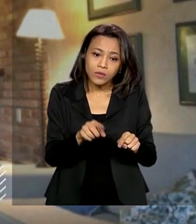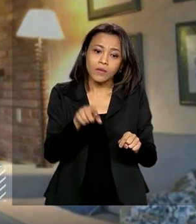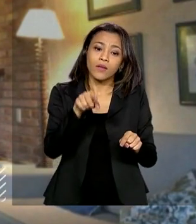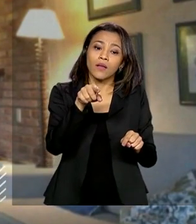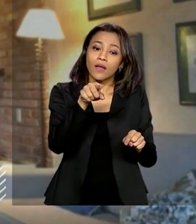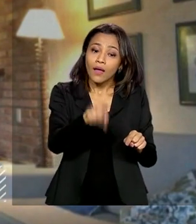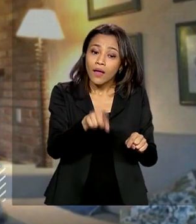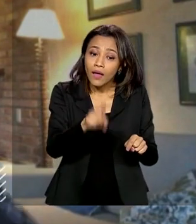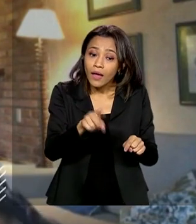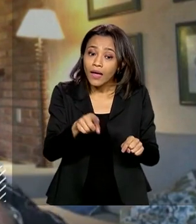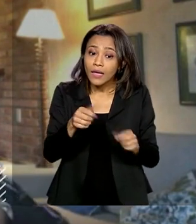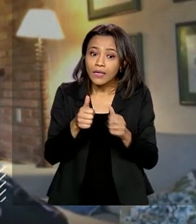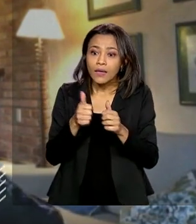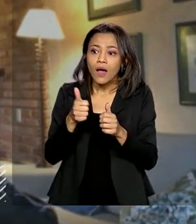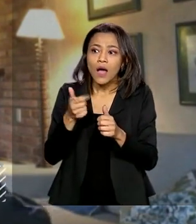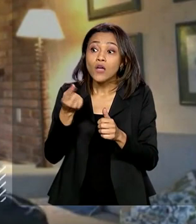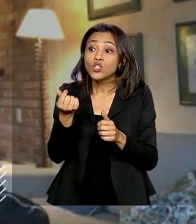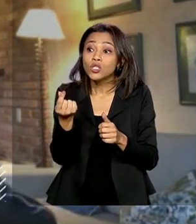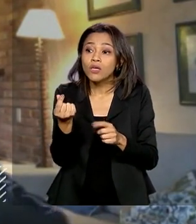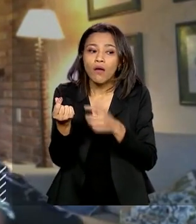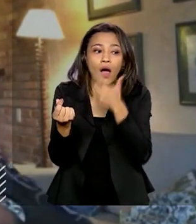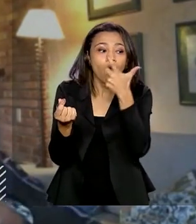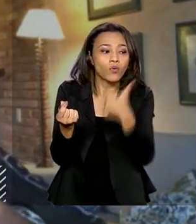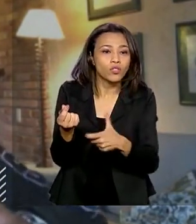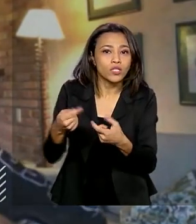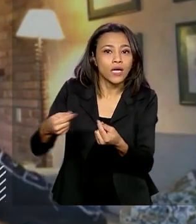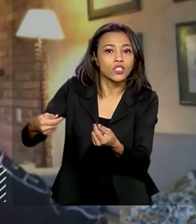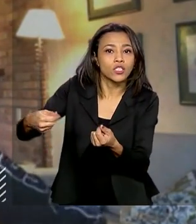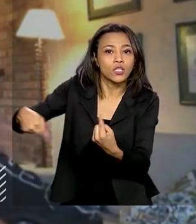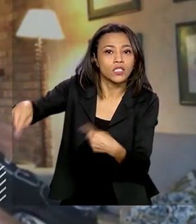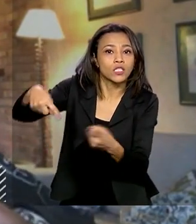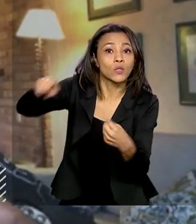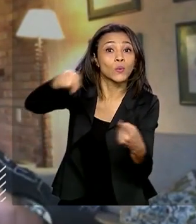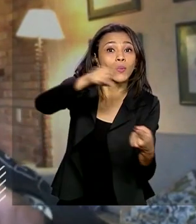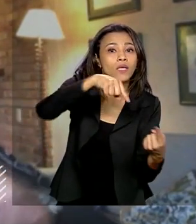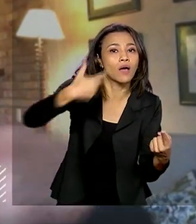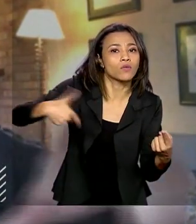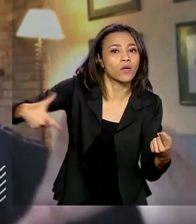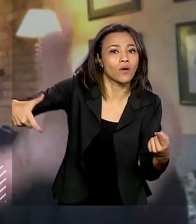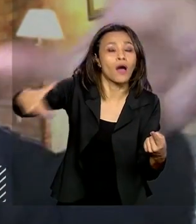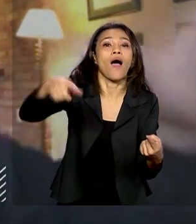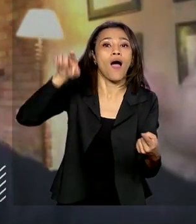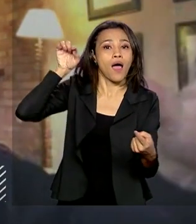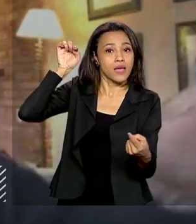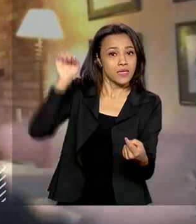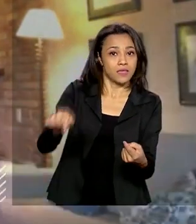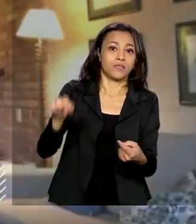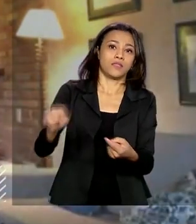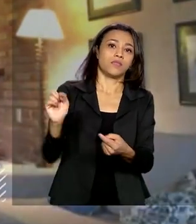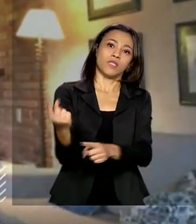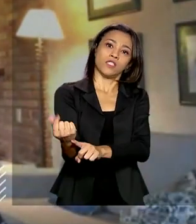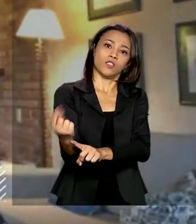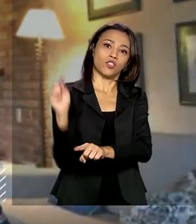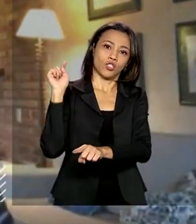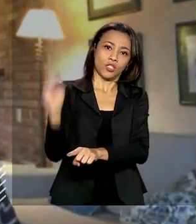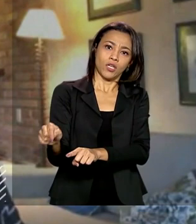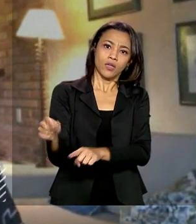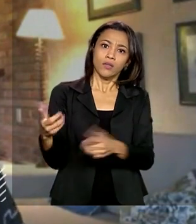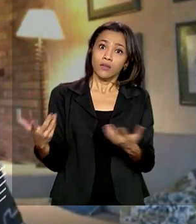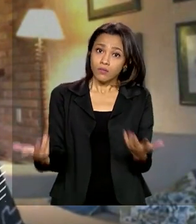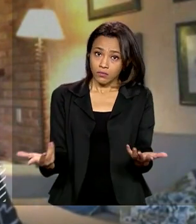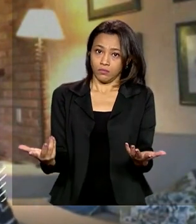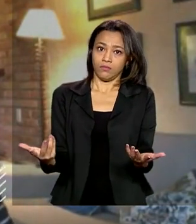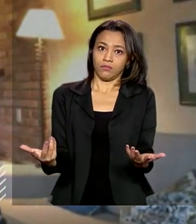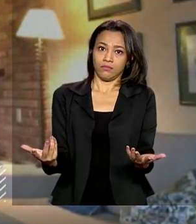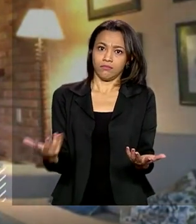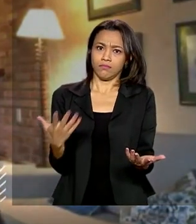Follow the money. Onde é que ele está circulando? E aí que você vai ter a taxação desse volume. Meu Deus do céu,